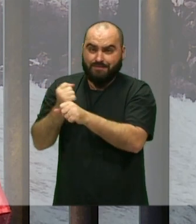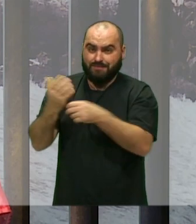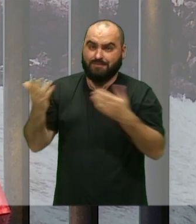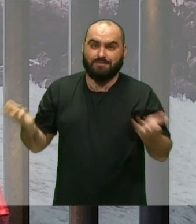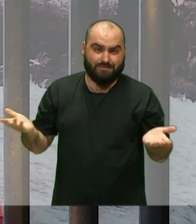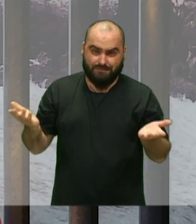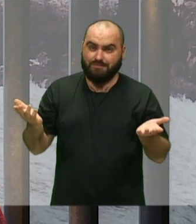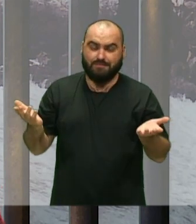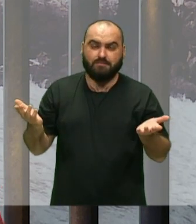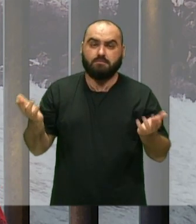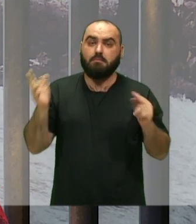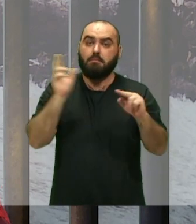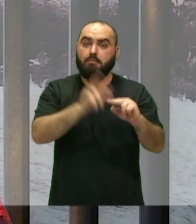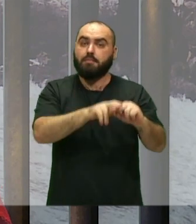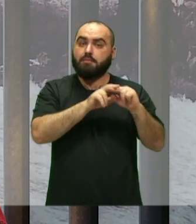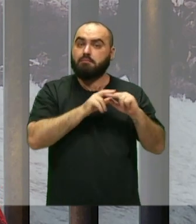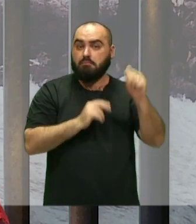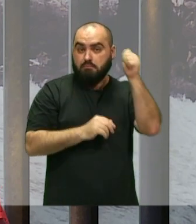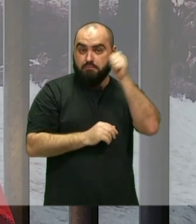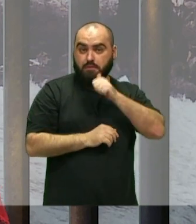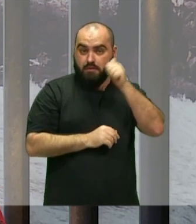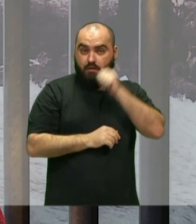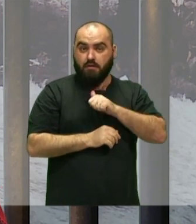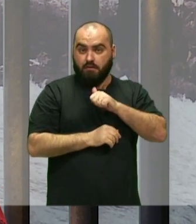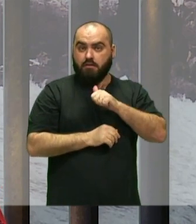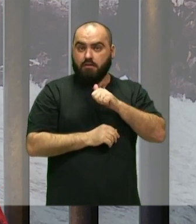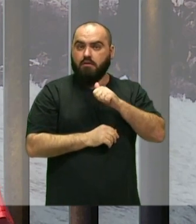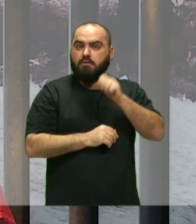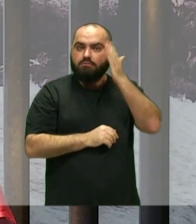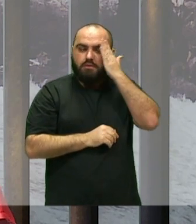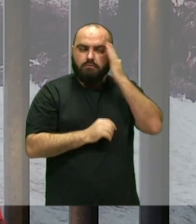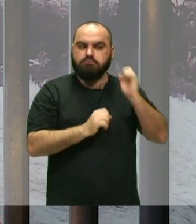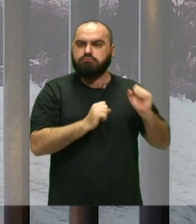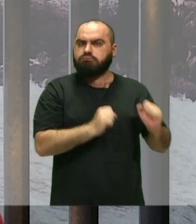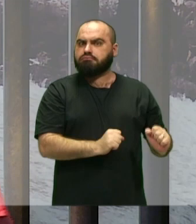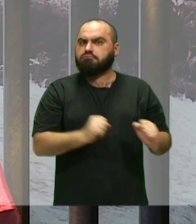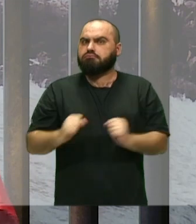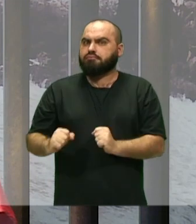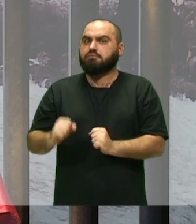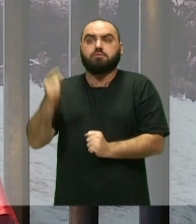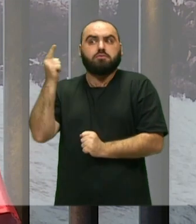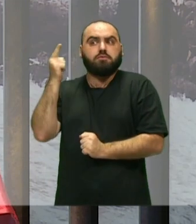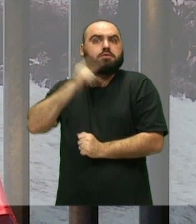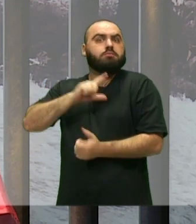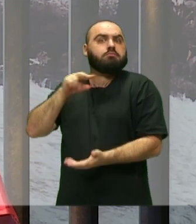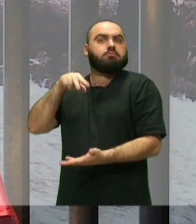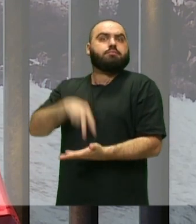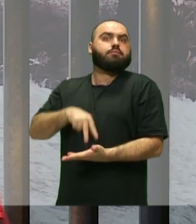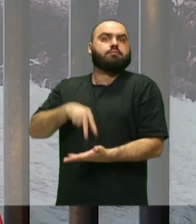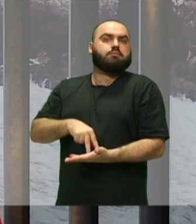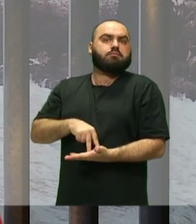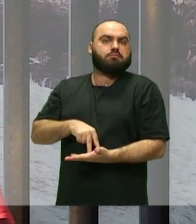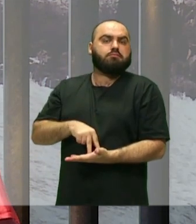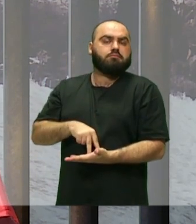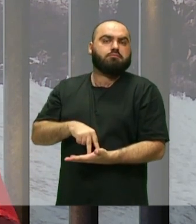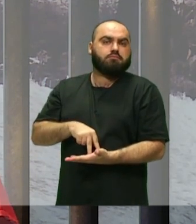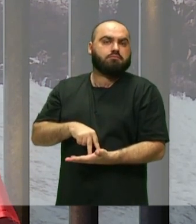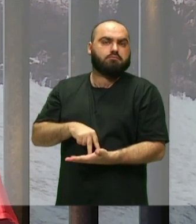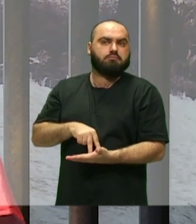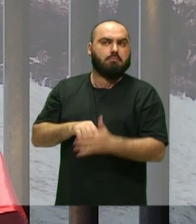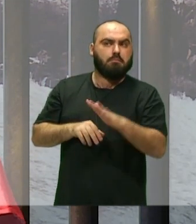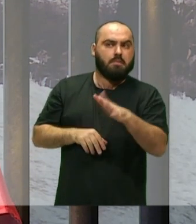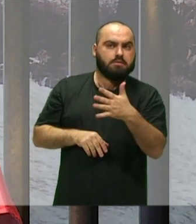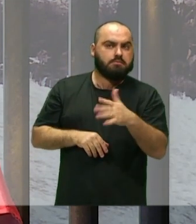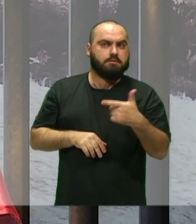As mulheres Adentram esse processo Do poder Tocar maracatu Bem recentemente A coisa de 20